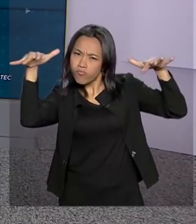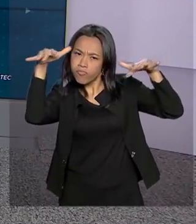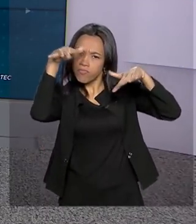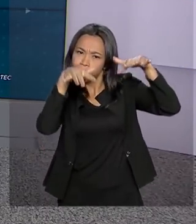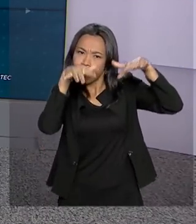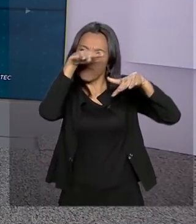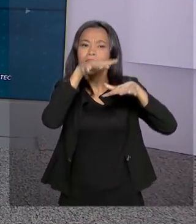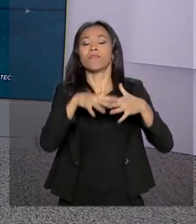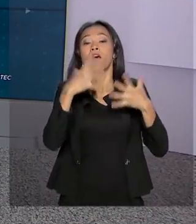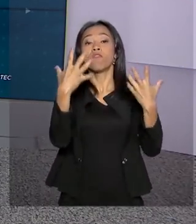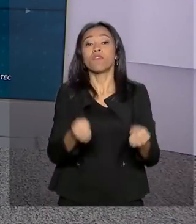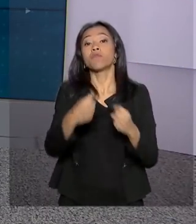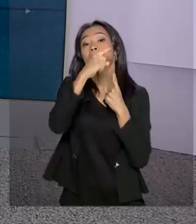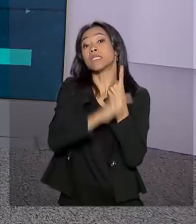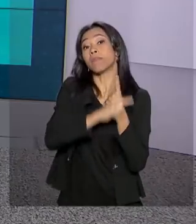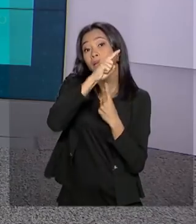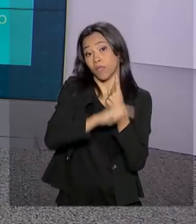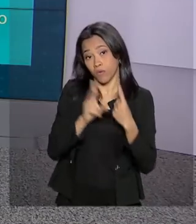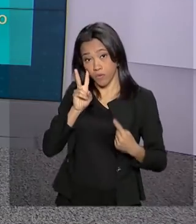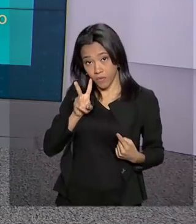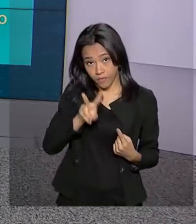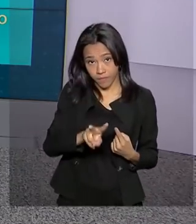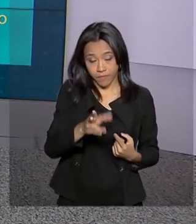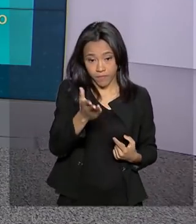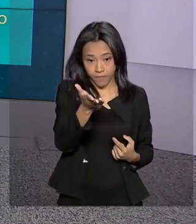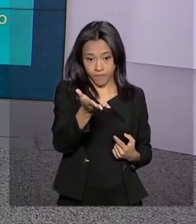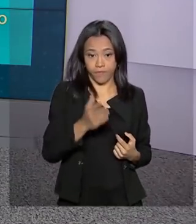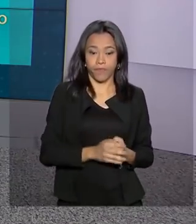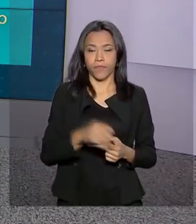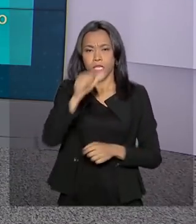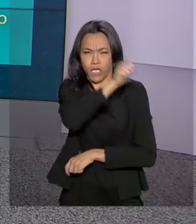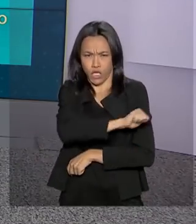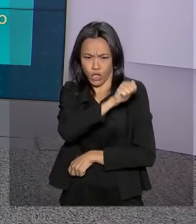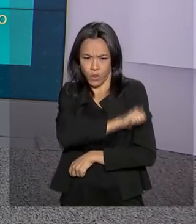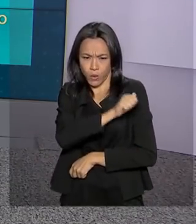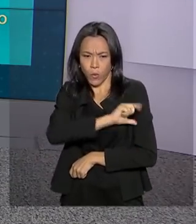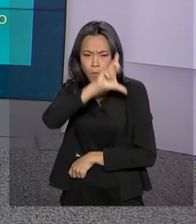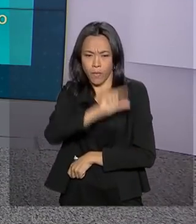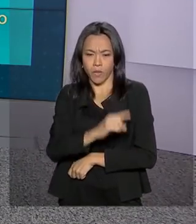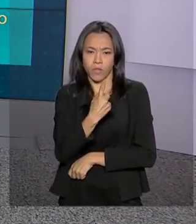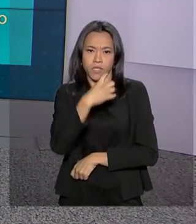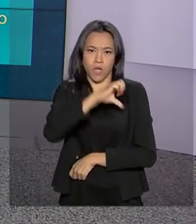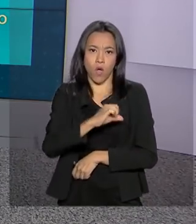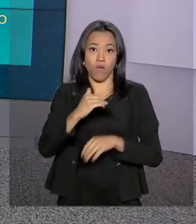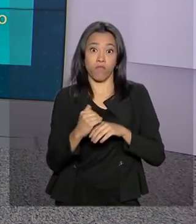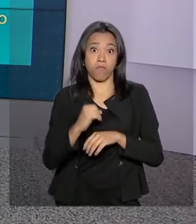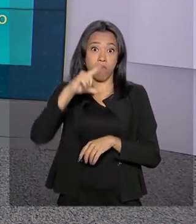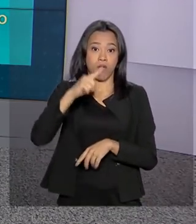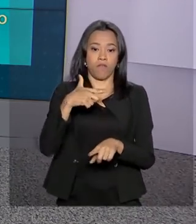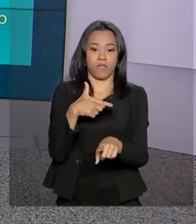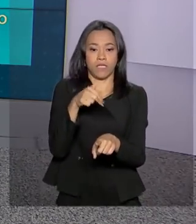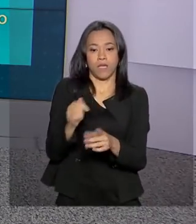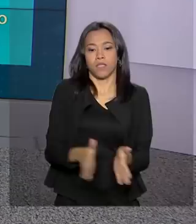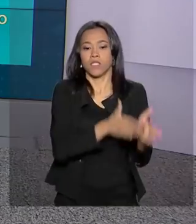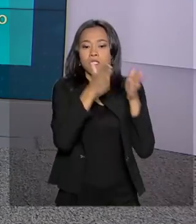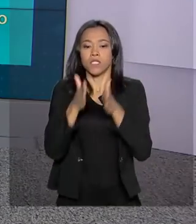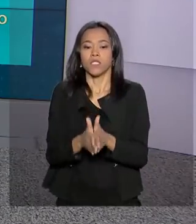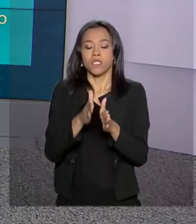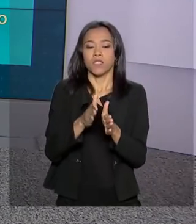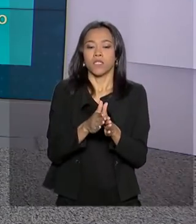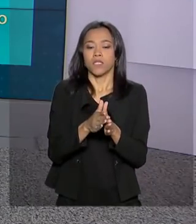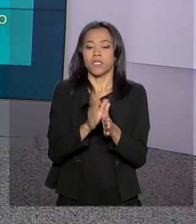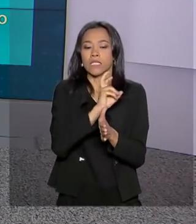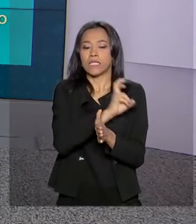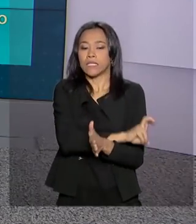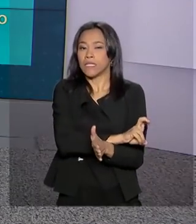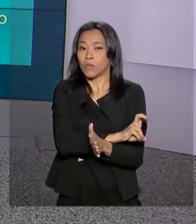Vamos agora às temperaturas. Vamos aqui ao mapa. Rio de Janeiro, mínima de 19, máxima de 27 graus. 5%